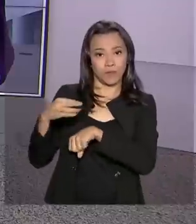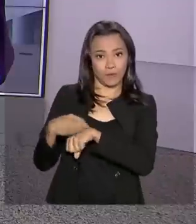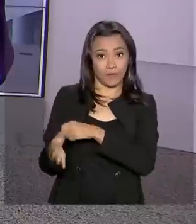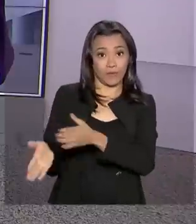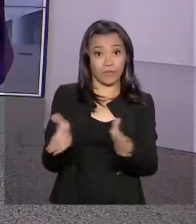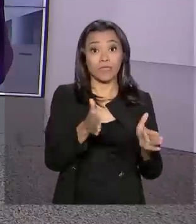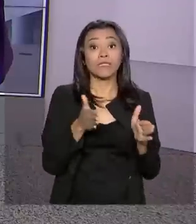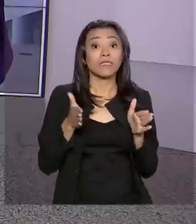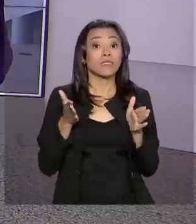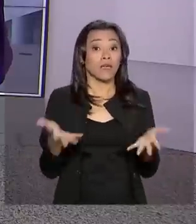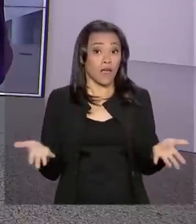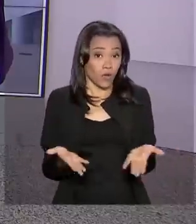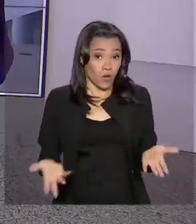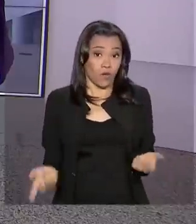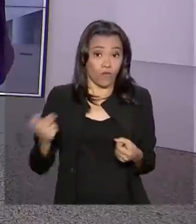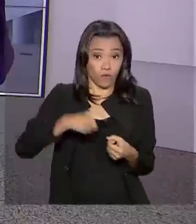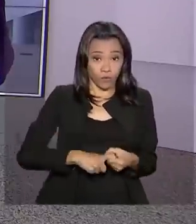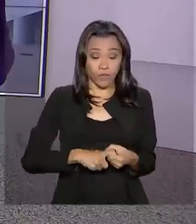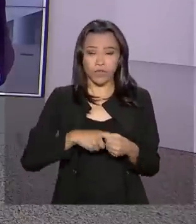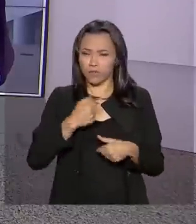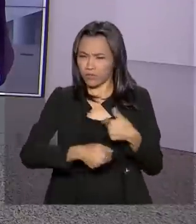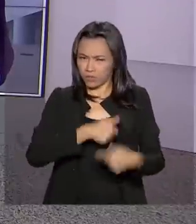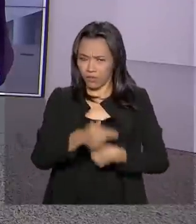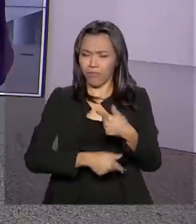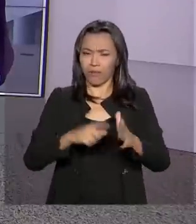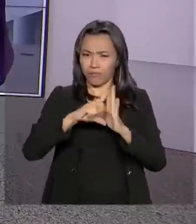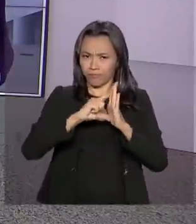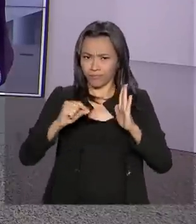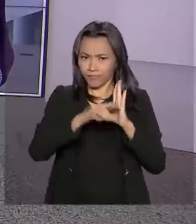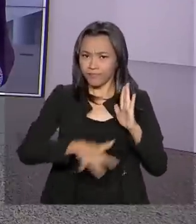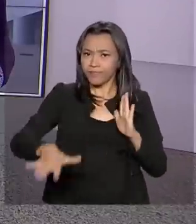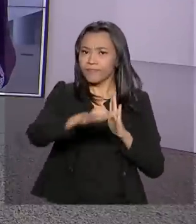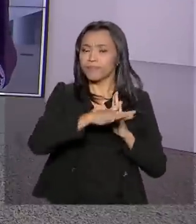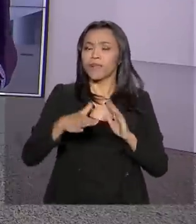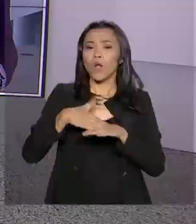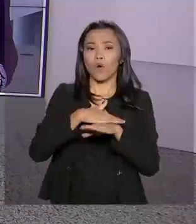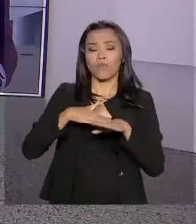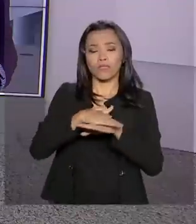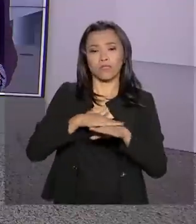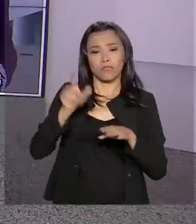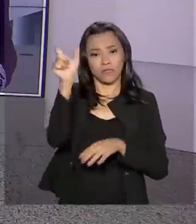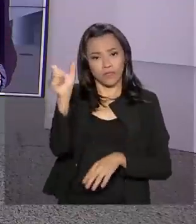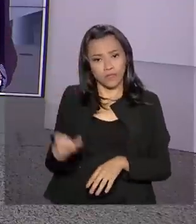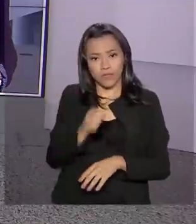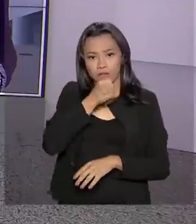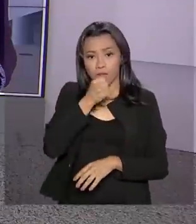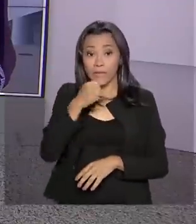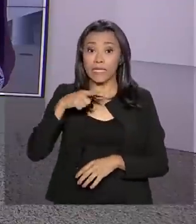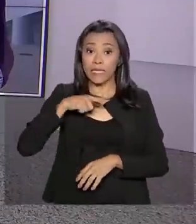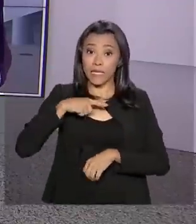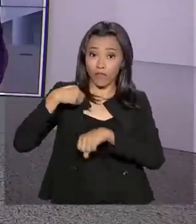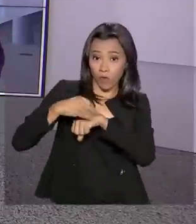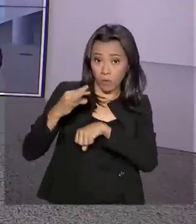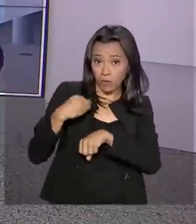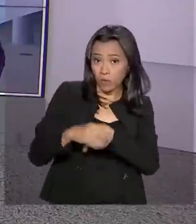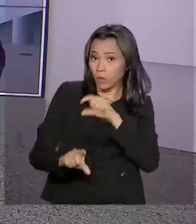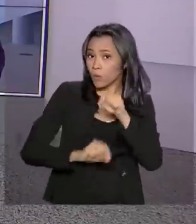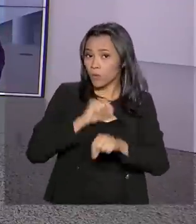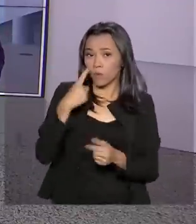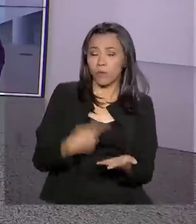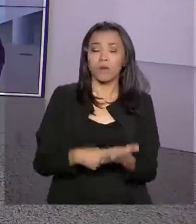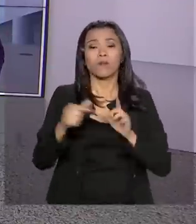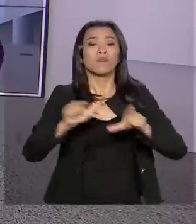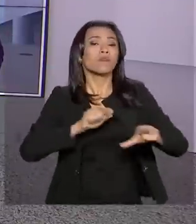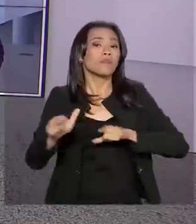E olha, voltando à rotina, então a gente vai agora, direto ao Palácio do Planalto, conversar com a repórter Luana Karen, que traz informações pra gente sobre a agenda do